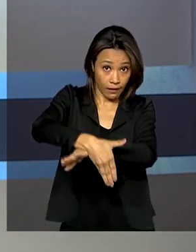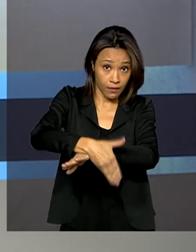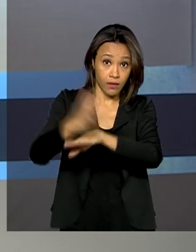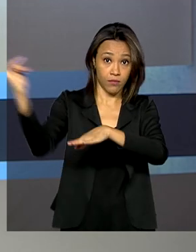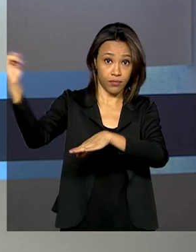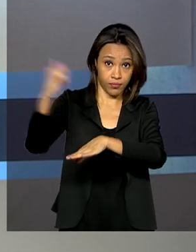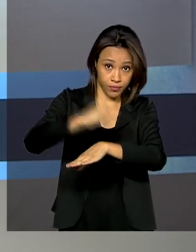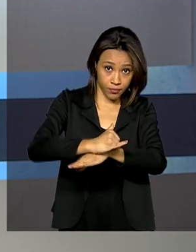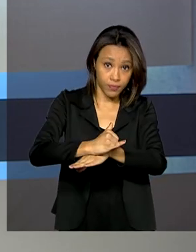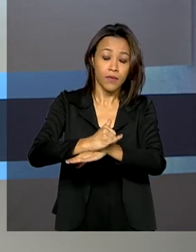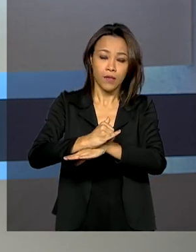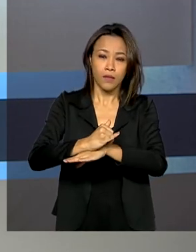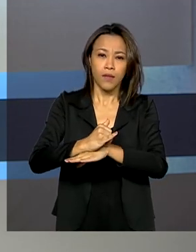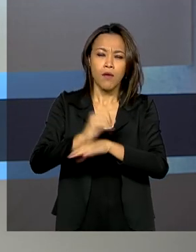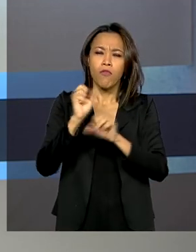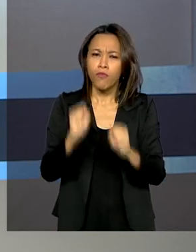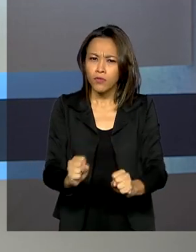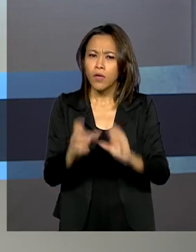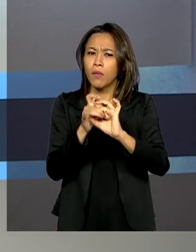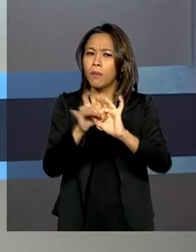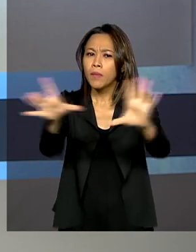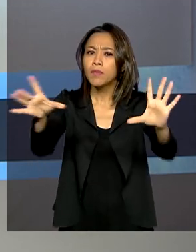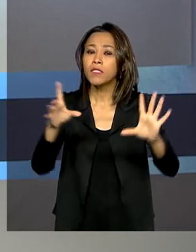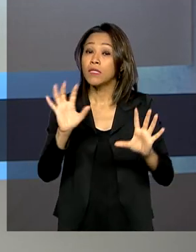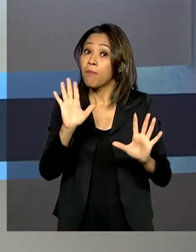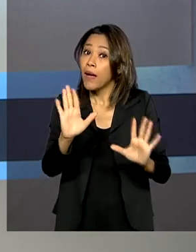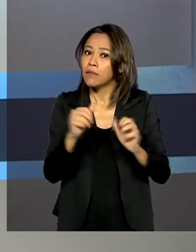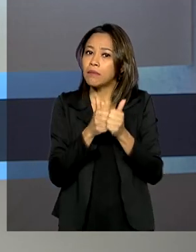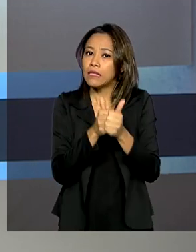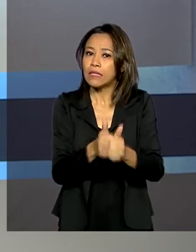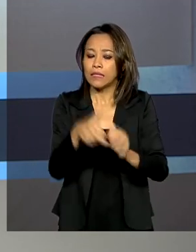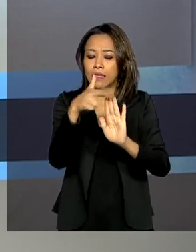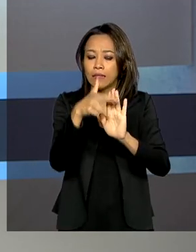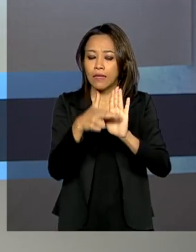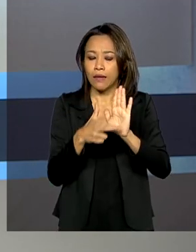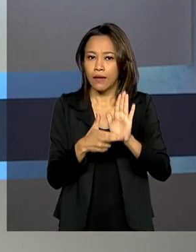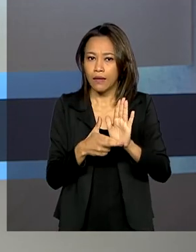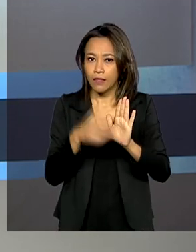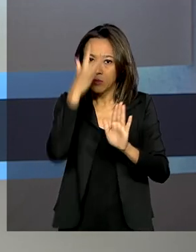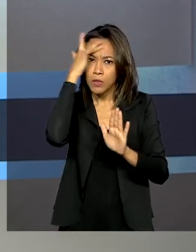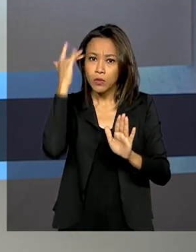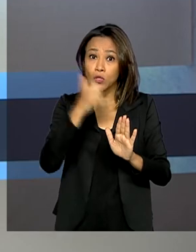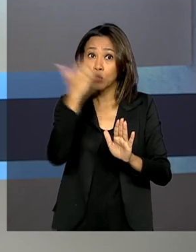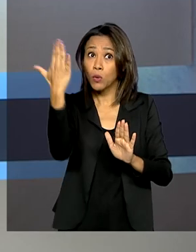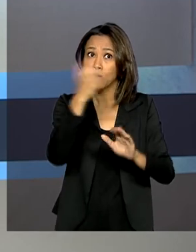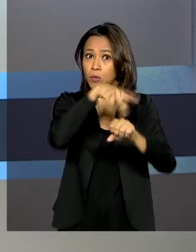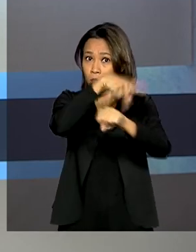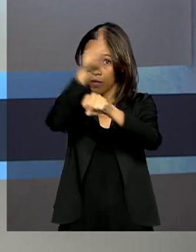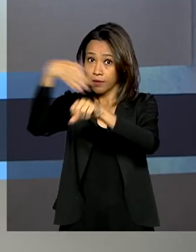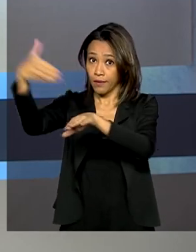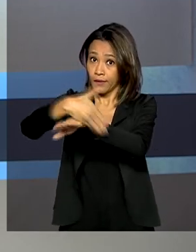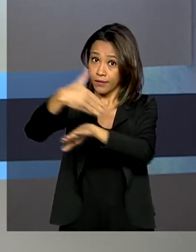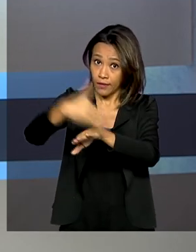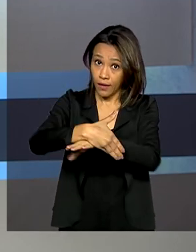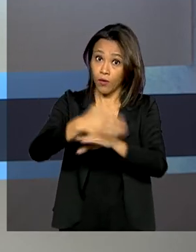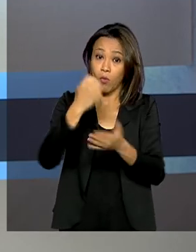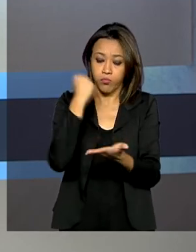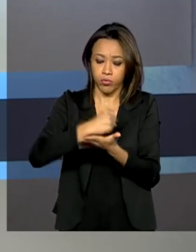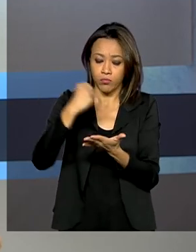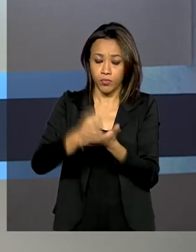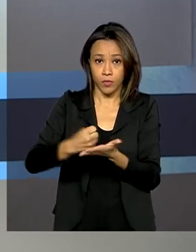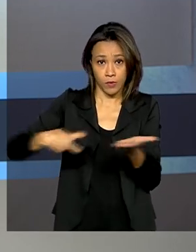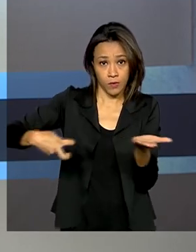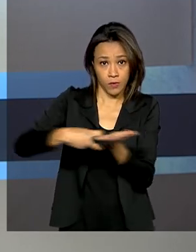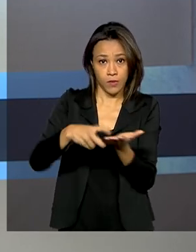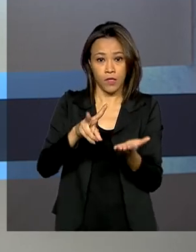aeroportos foi liberada desde que sejam atendidos os requisitos migratórios como visto, além da apresentação de